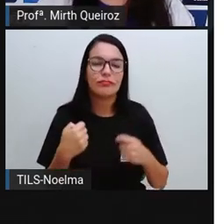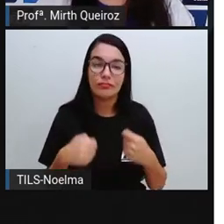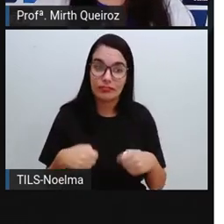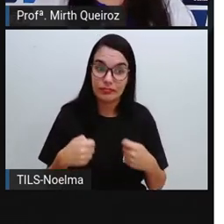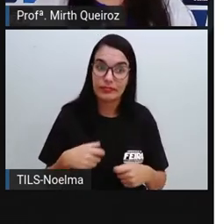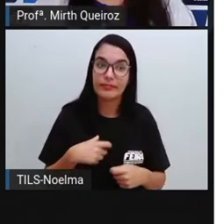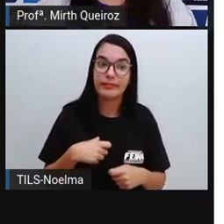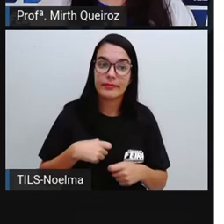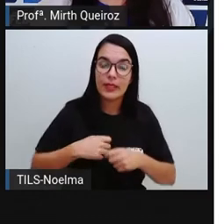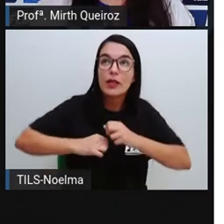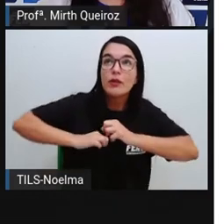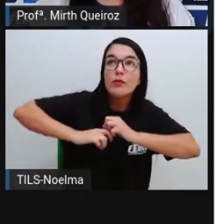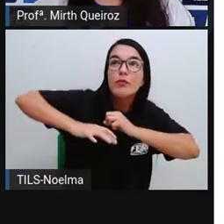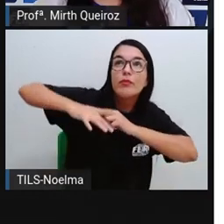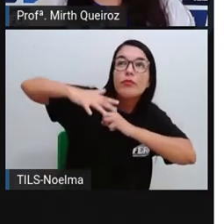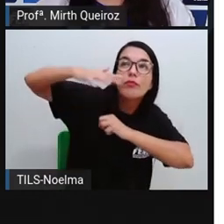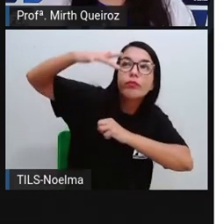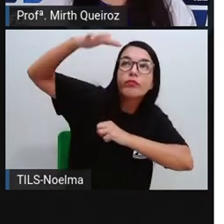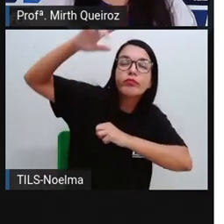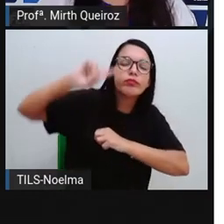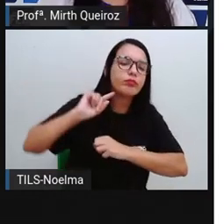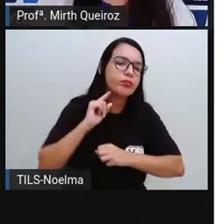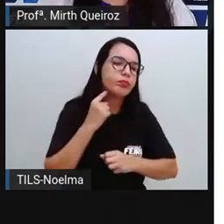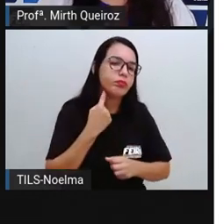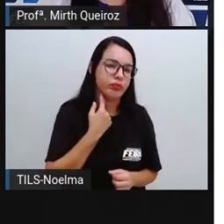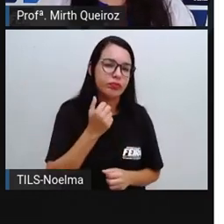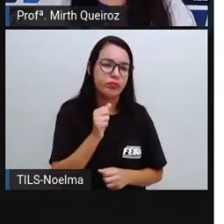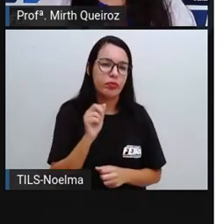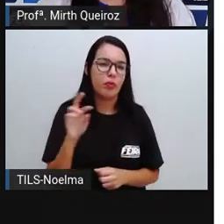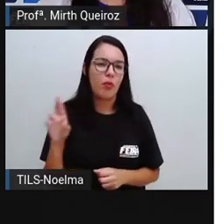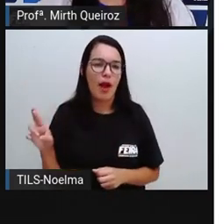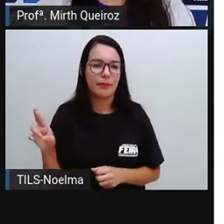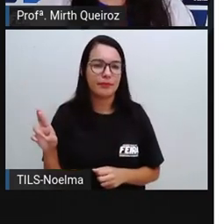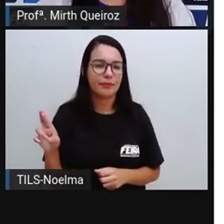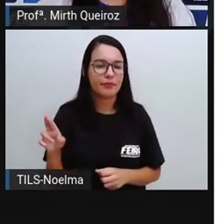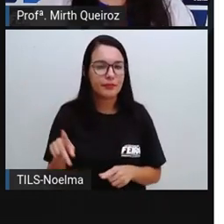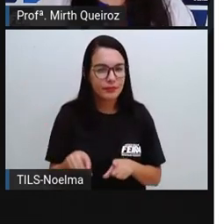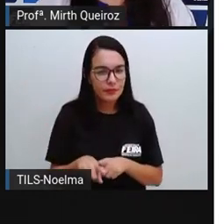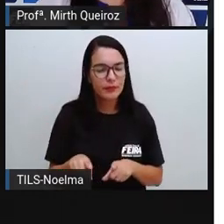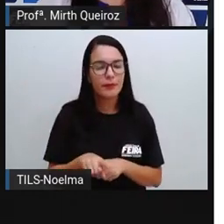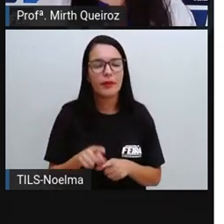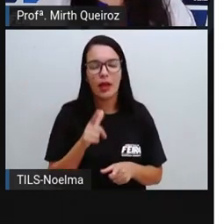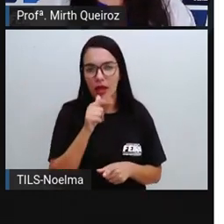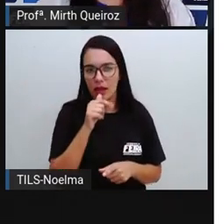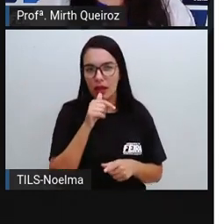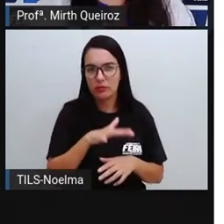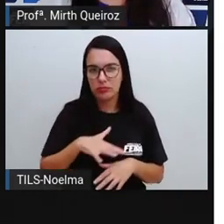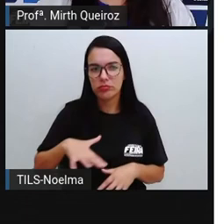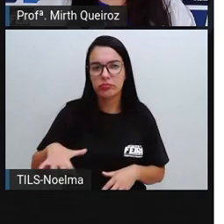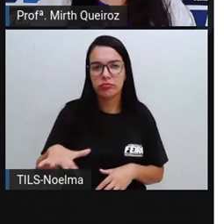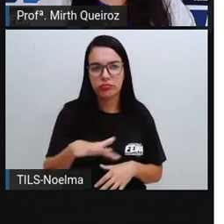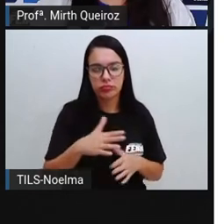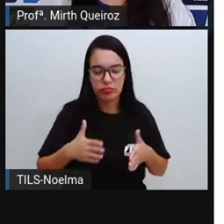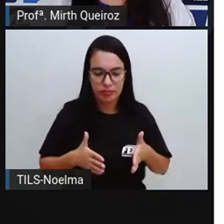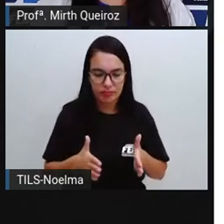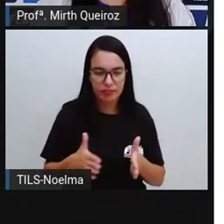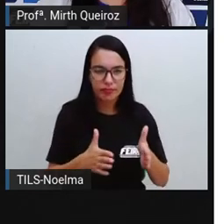Emitem aí para o ar, poluem o ar e muitos ainda poluem até mesmo o nosso rio, né?